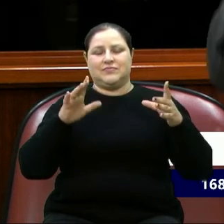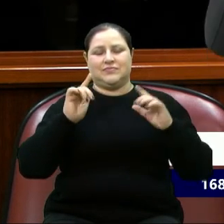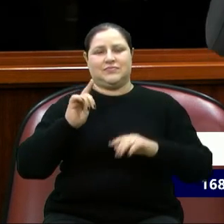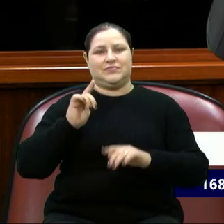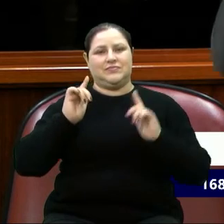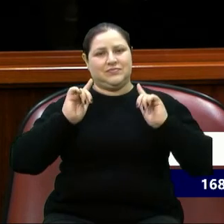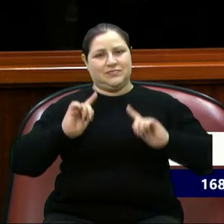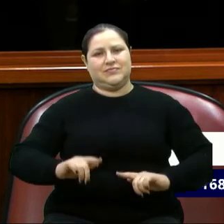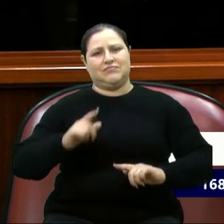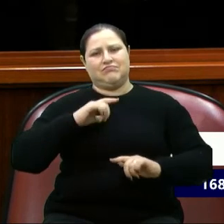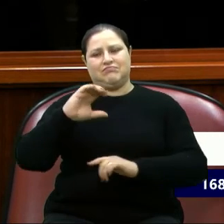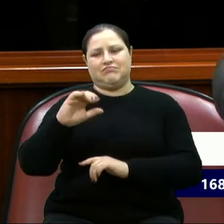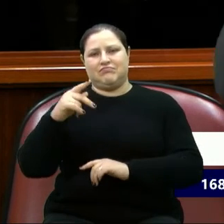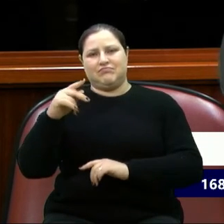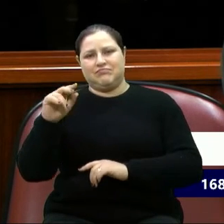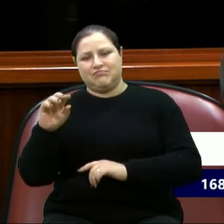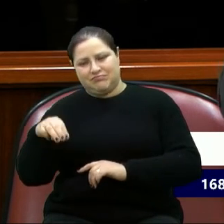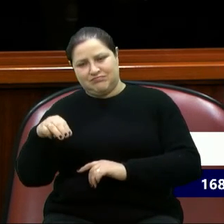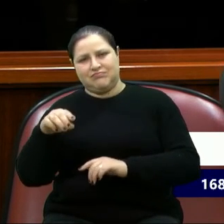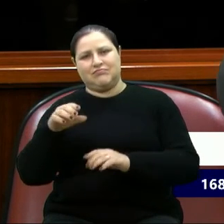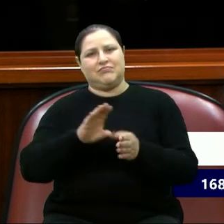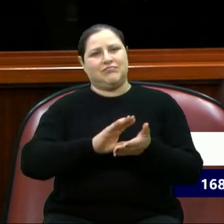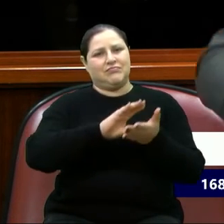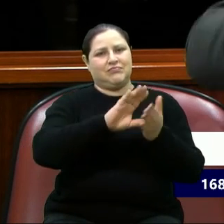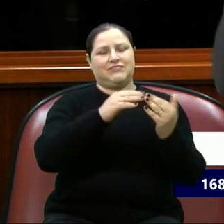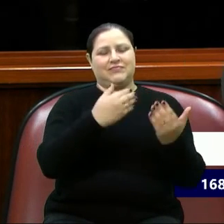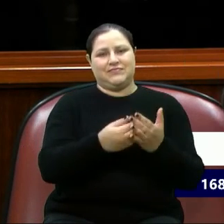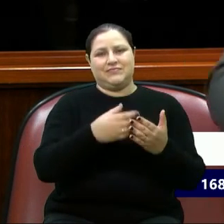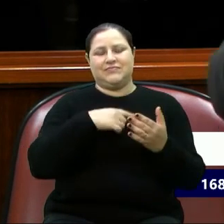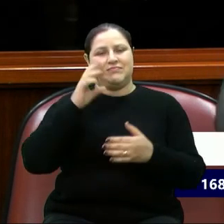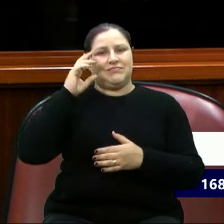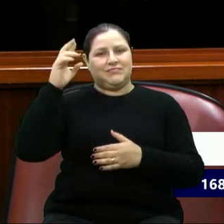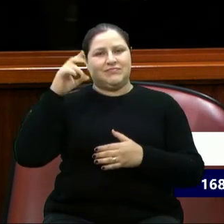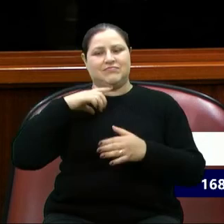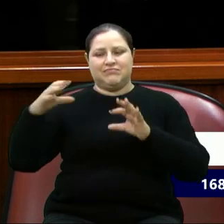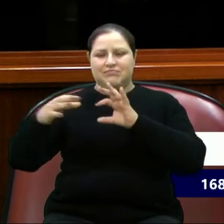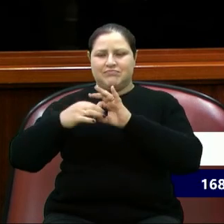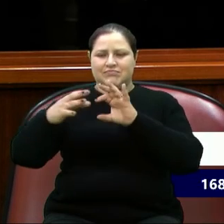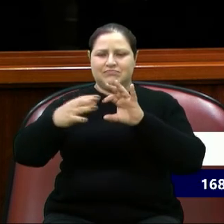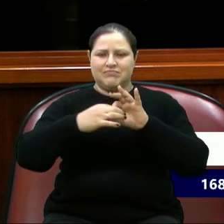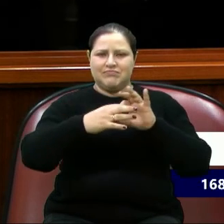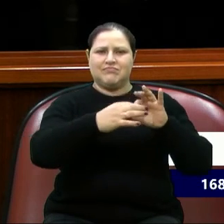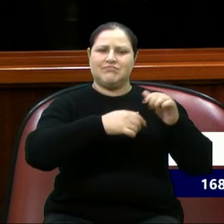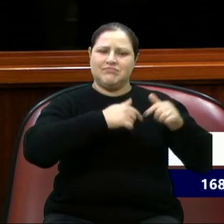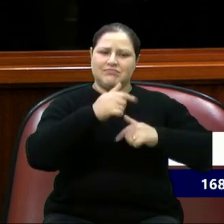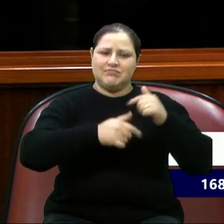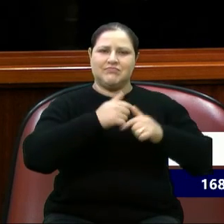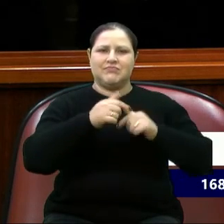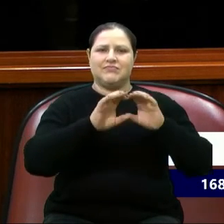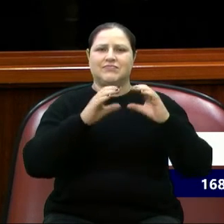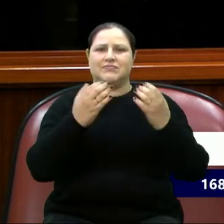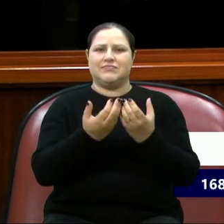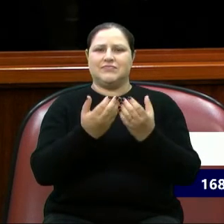conselhos escolares, as direções trabalhando muito concatenadas com as comunidades escolares. Então, isso. Obrigado,